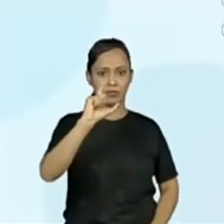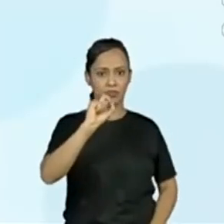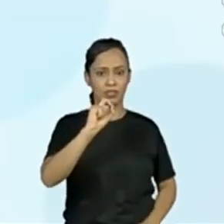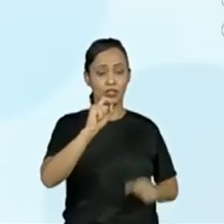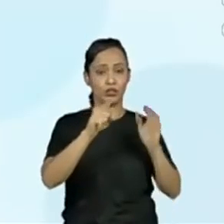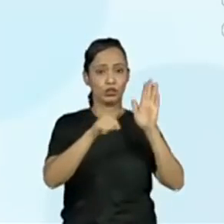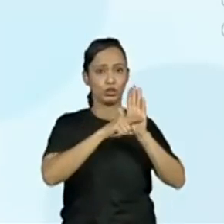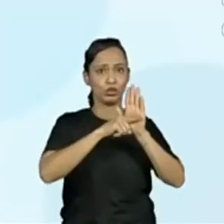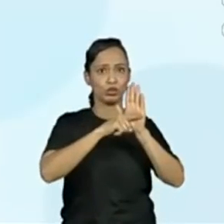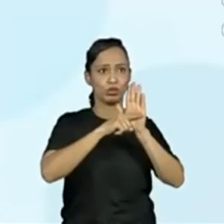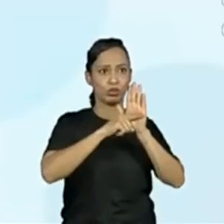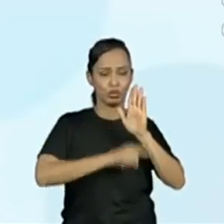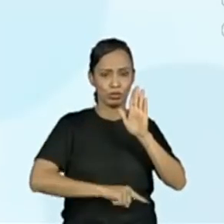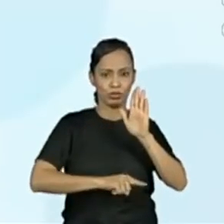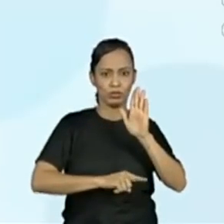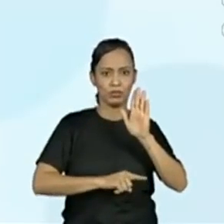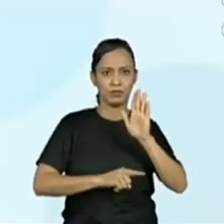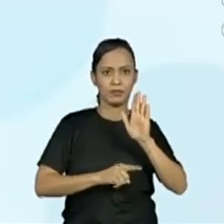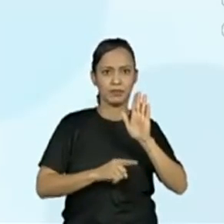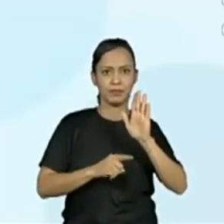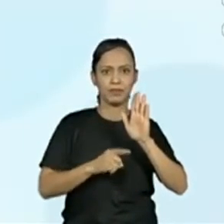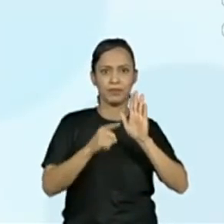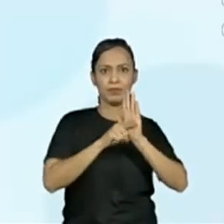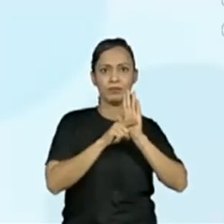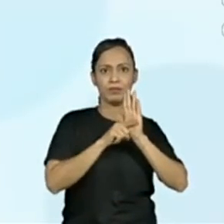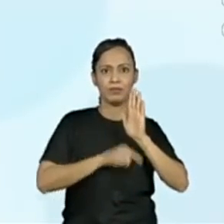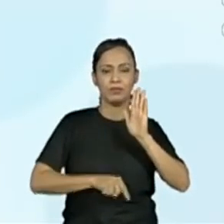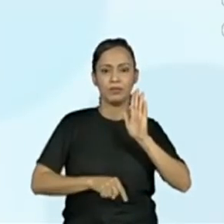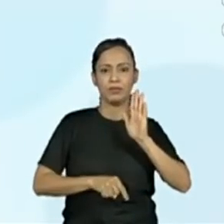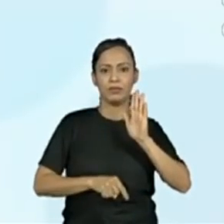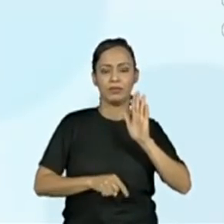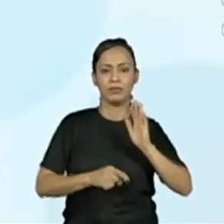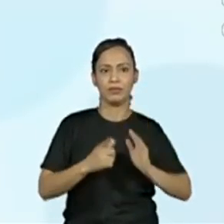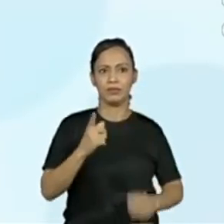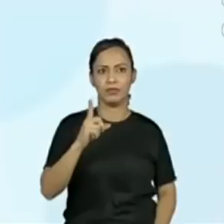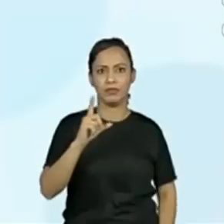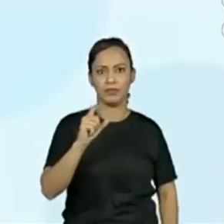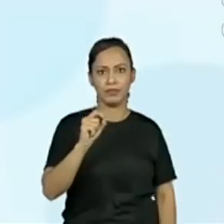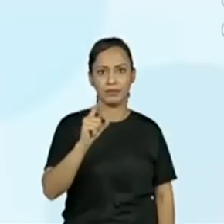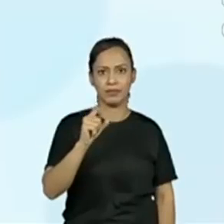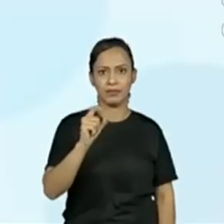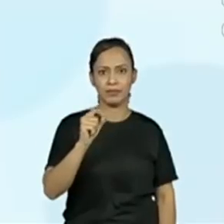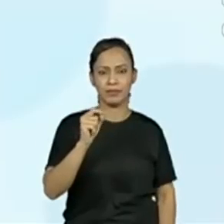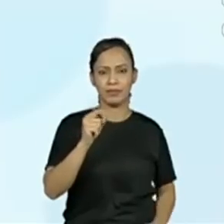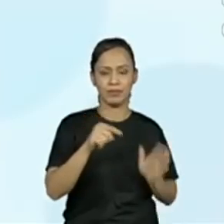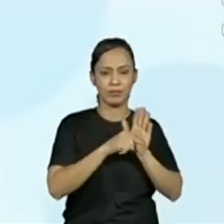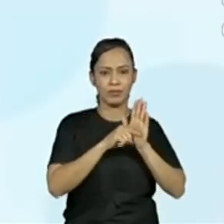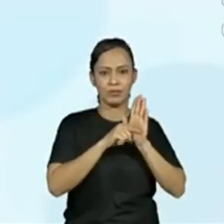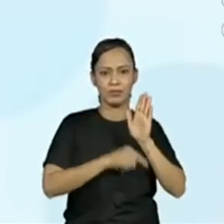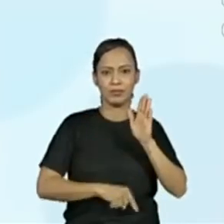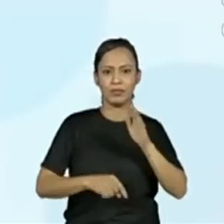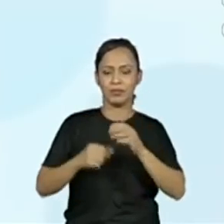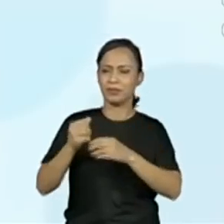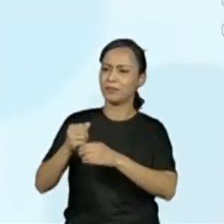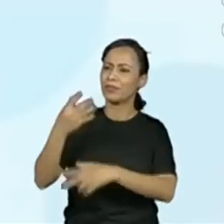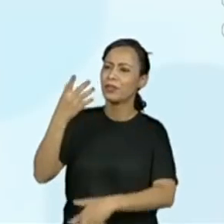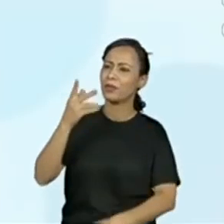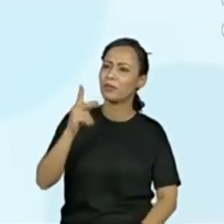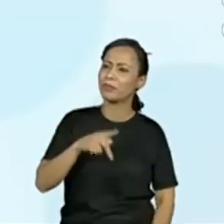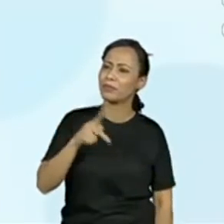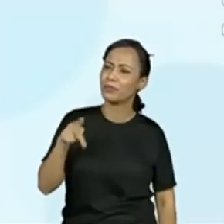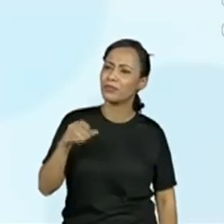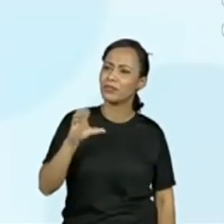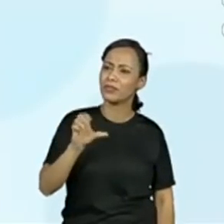o número seguinte. A Procristina está ali reiterando também